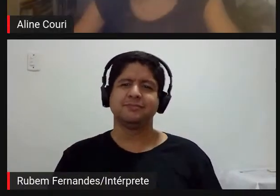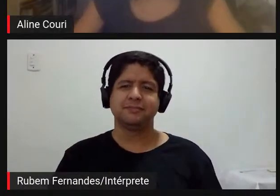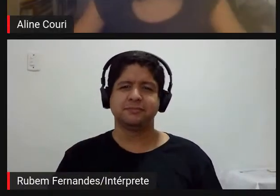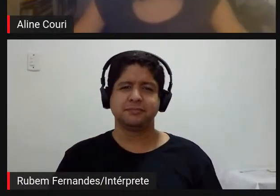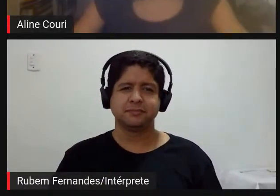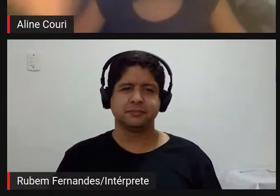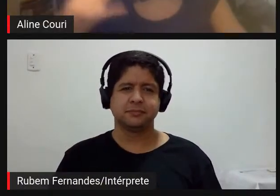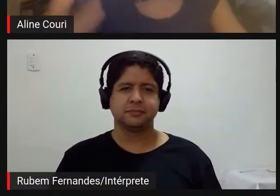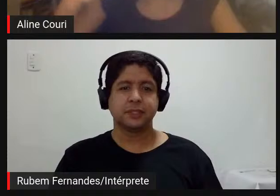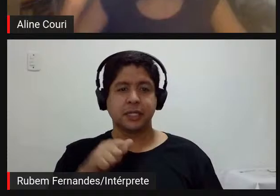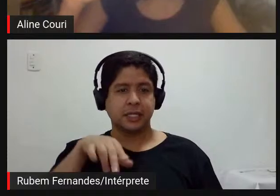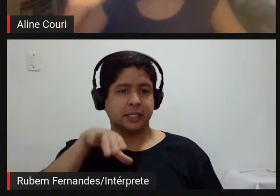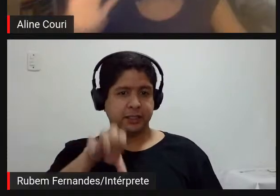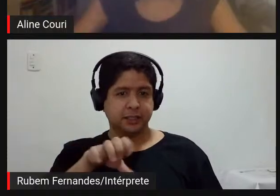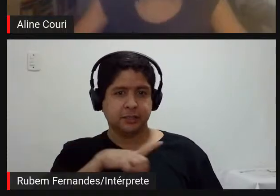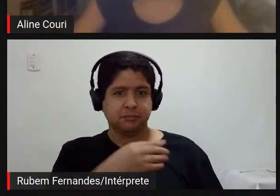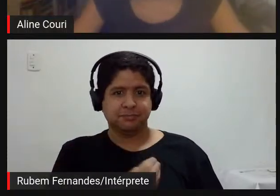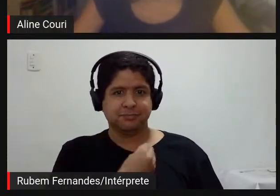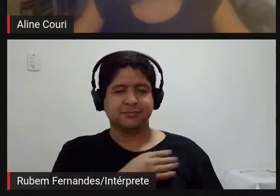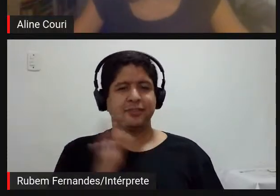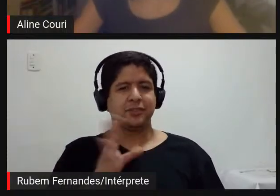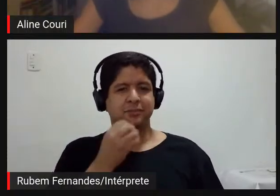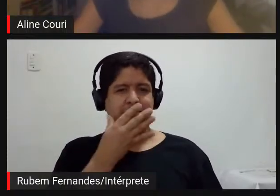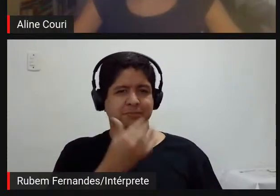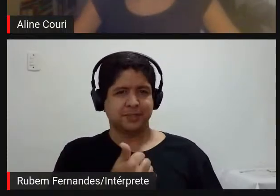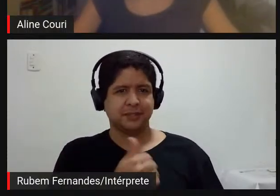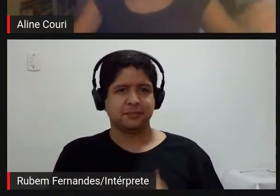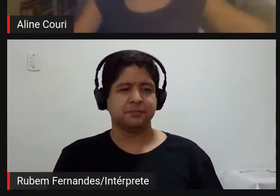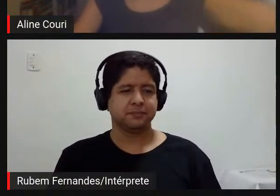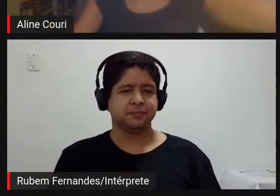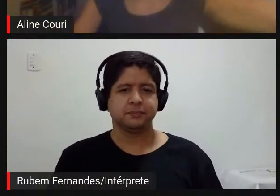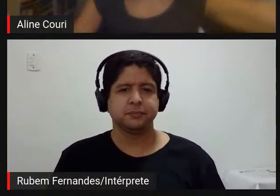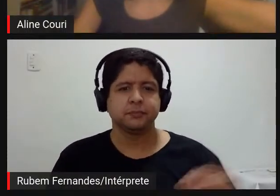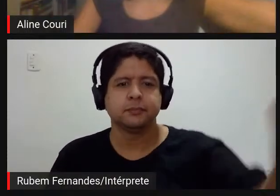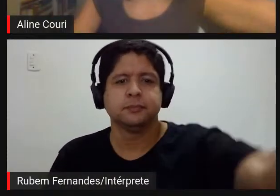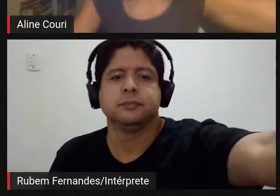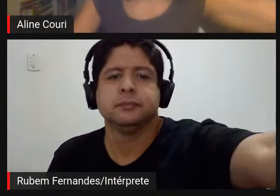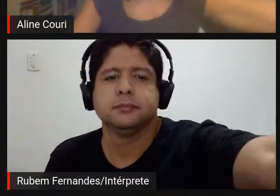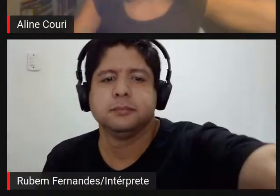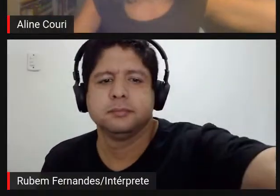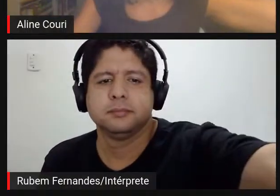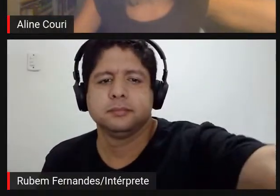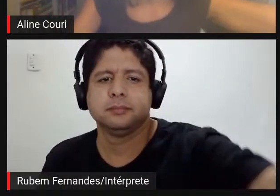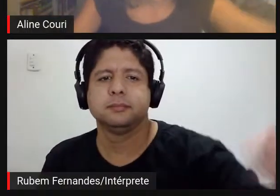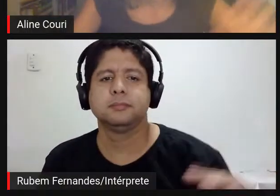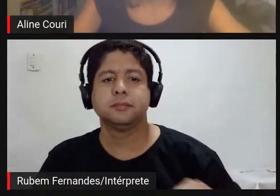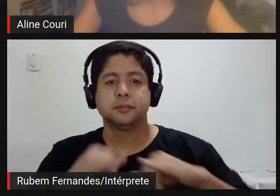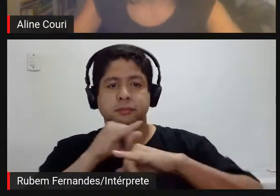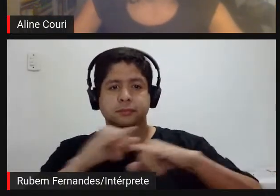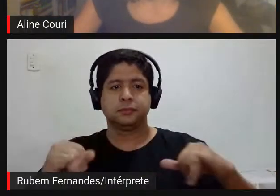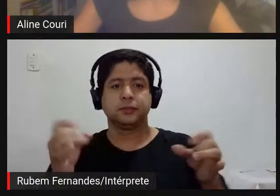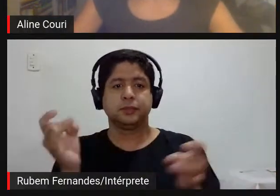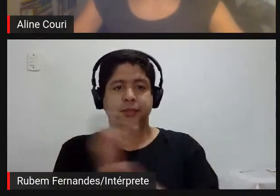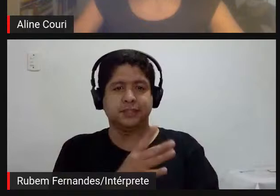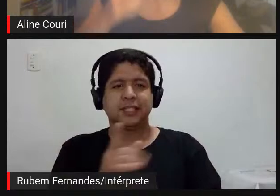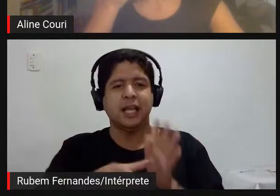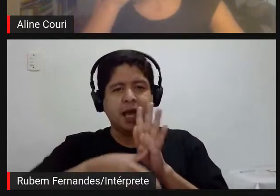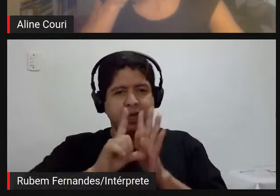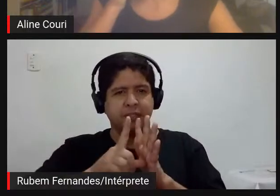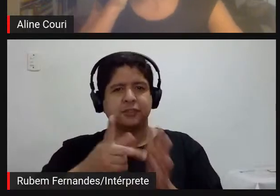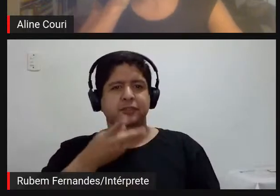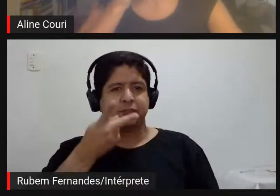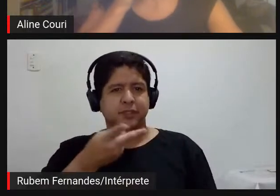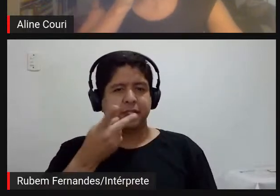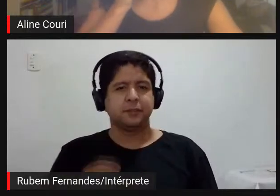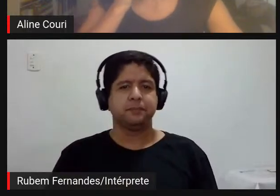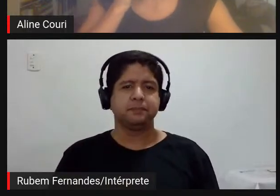Aline Oi gente bom estou entrando aqui para fazer as considerações finais né e